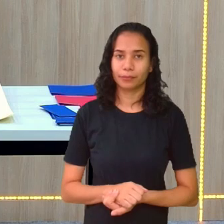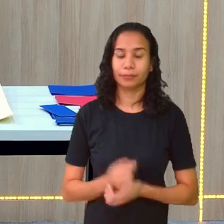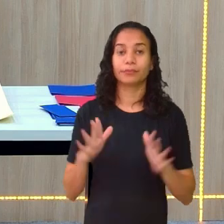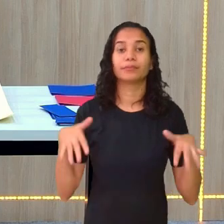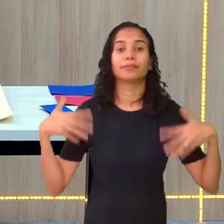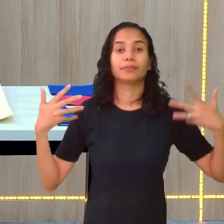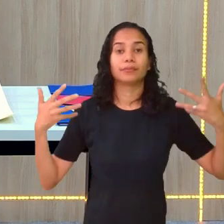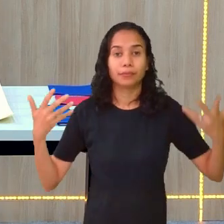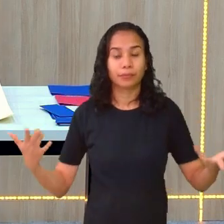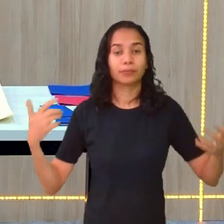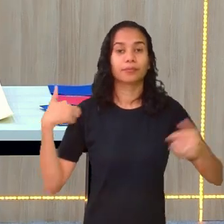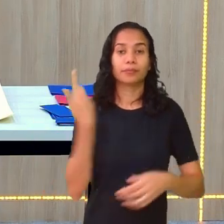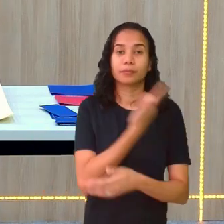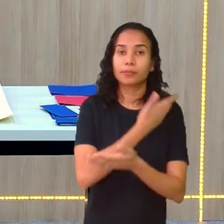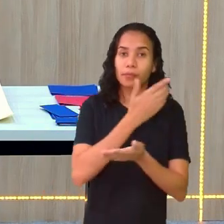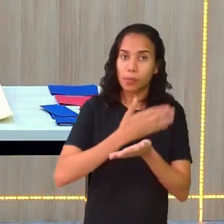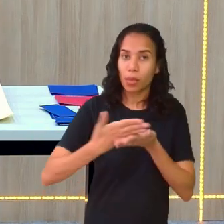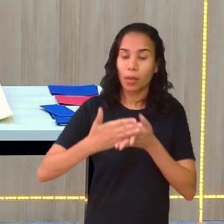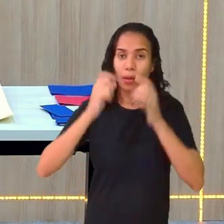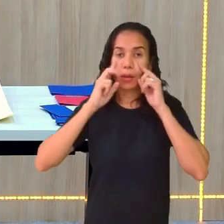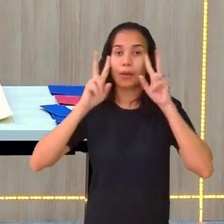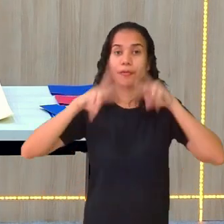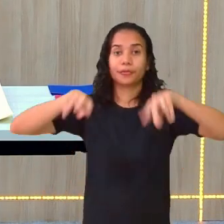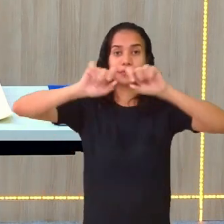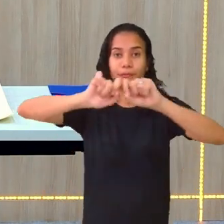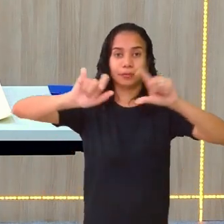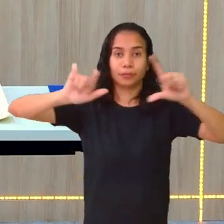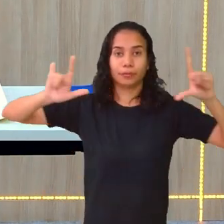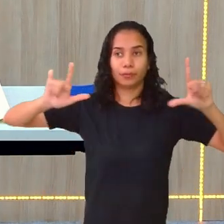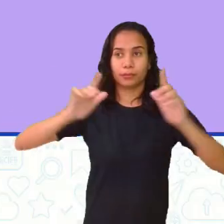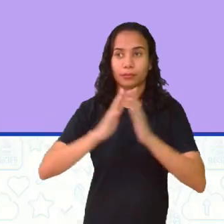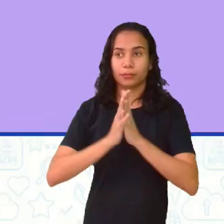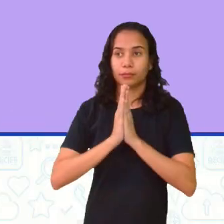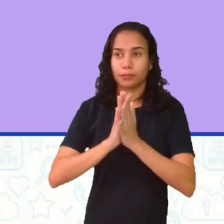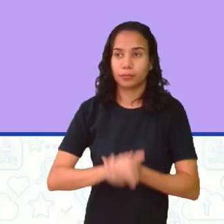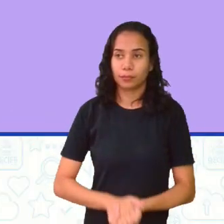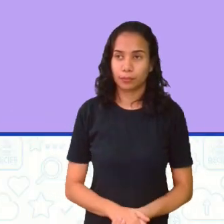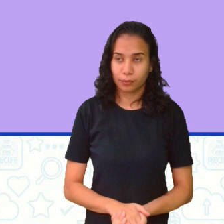Então, começando, dá um zoom aí, por favor.